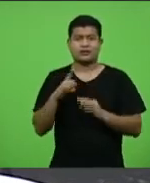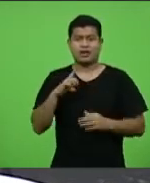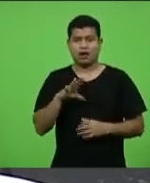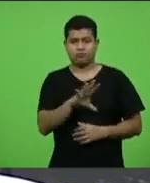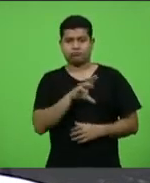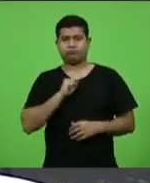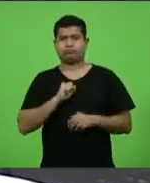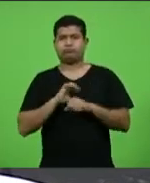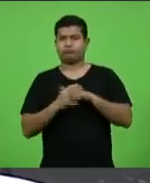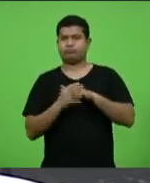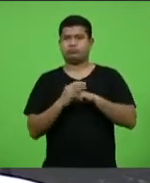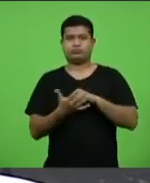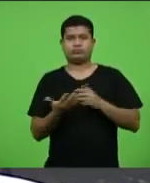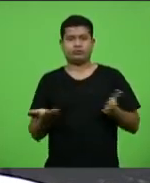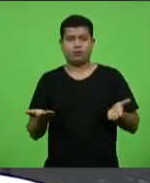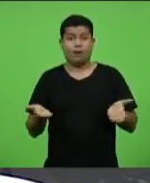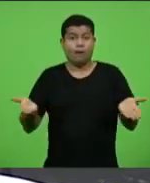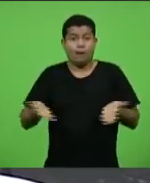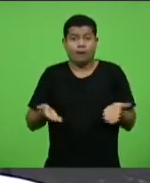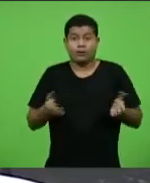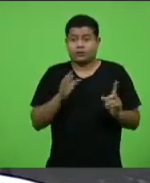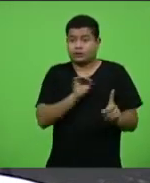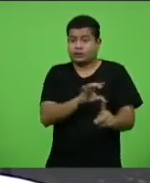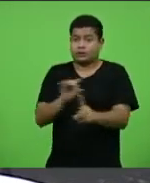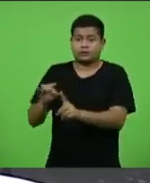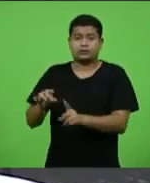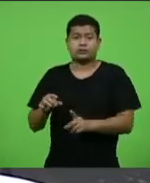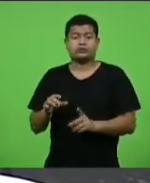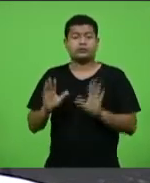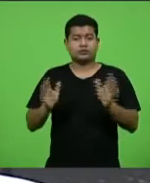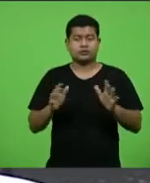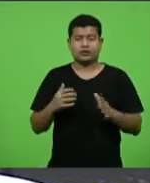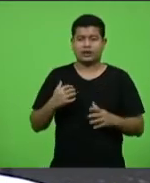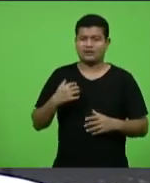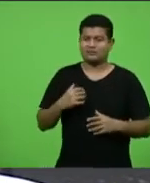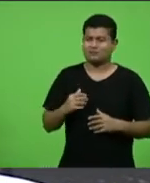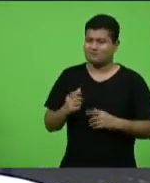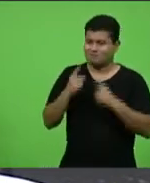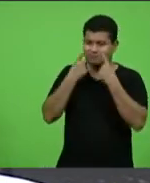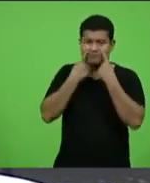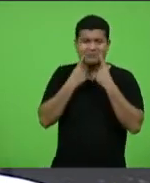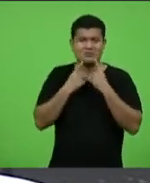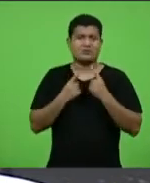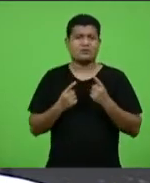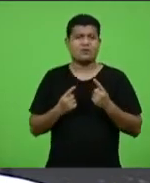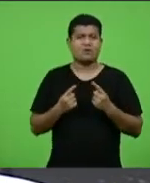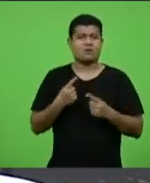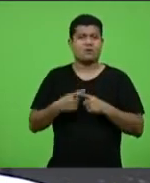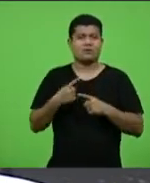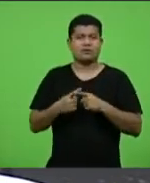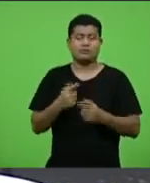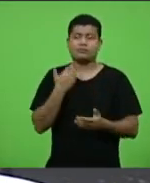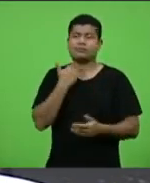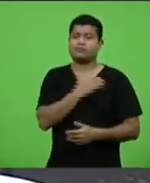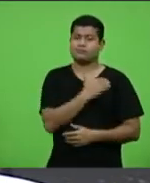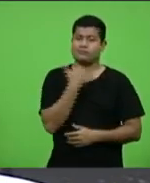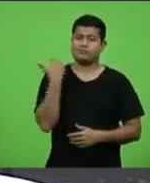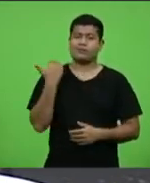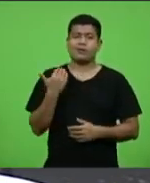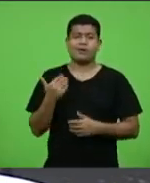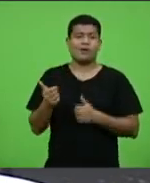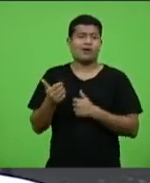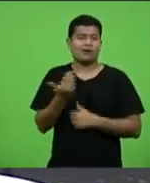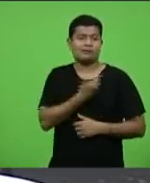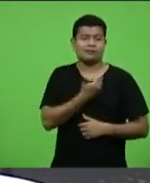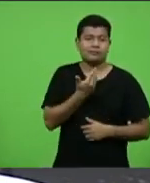cada um de nós também chora a morte de tantos amigos, além de co-irmãos